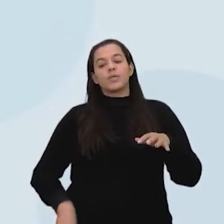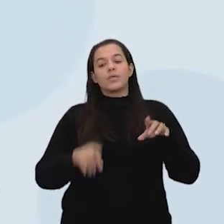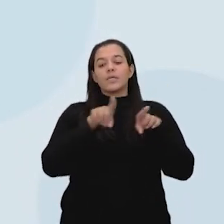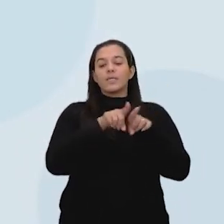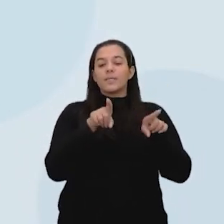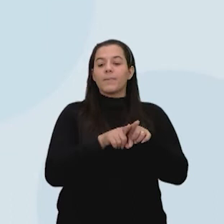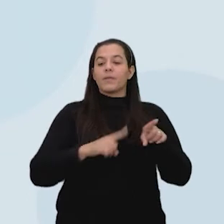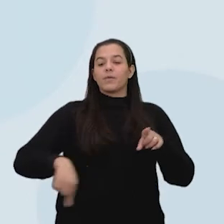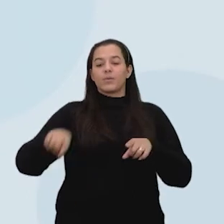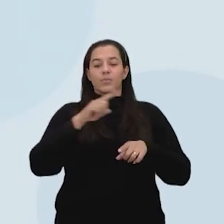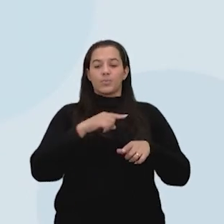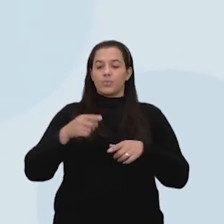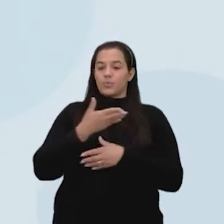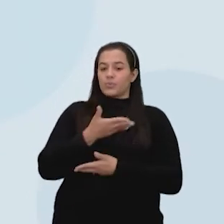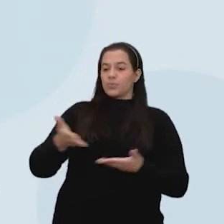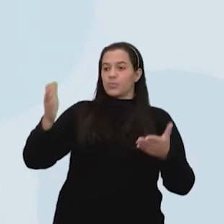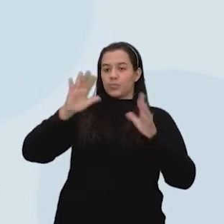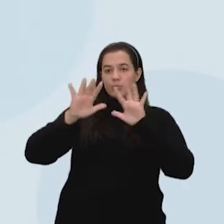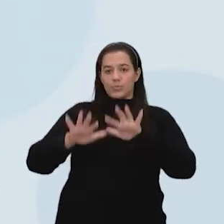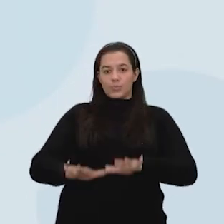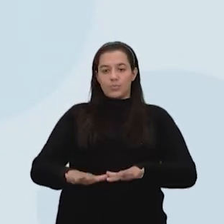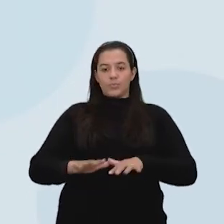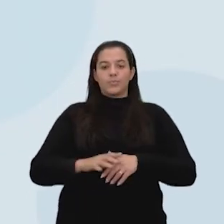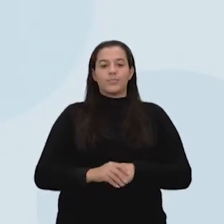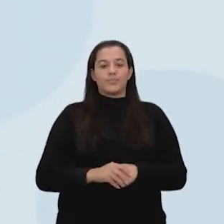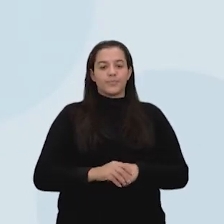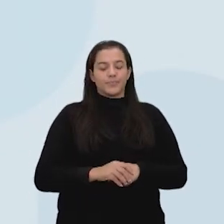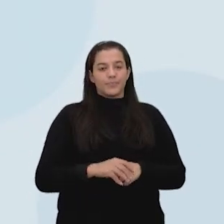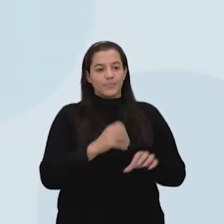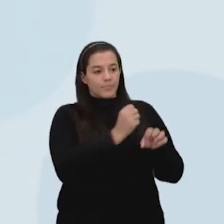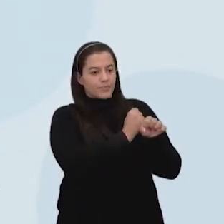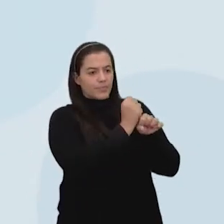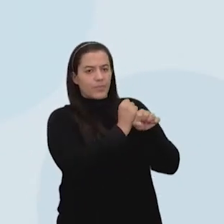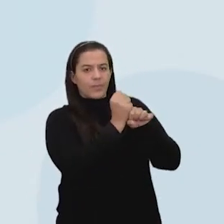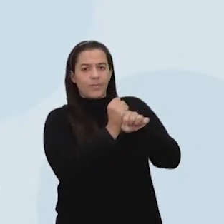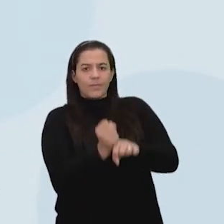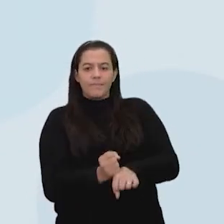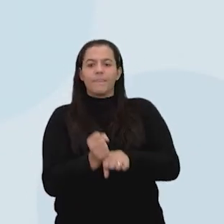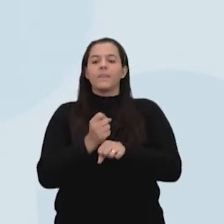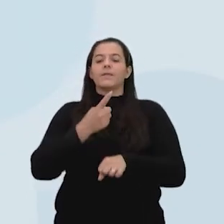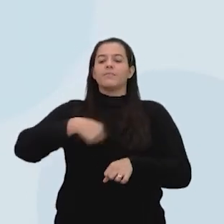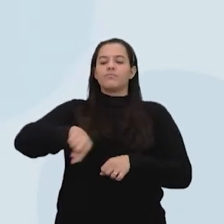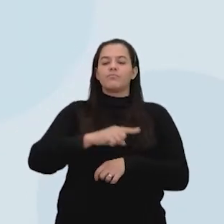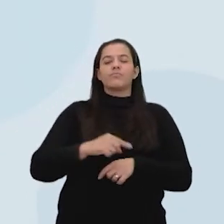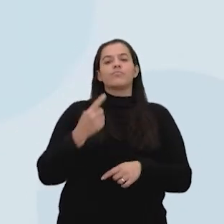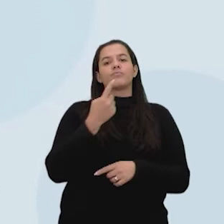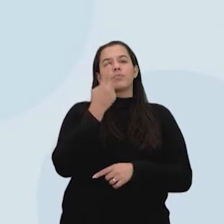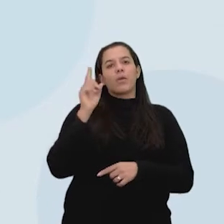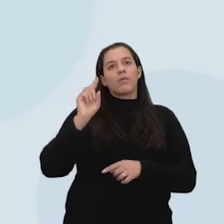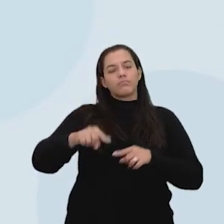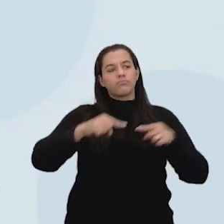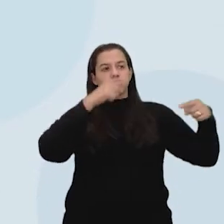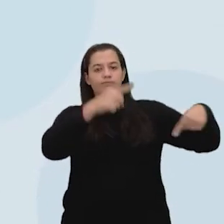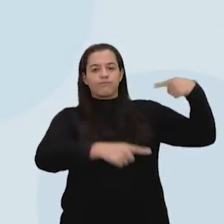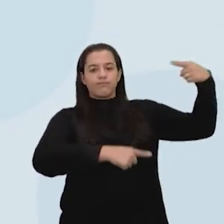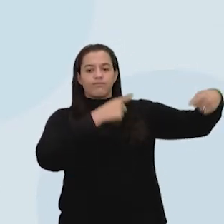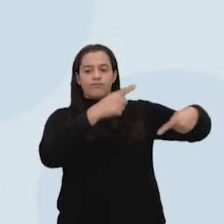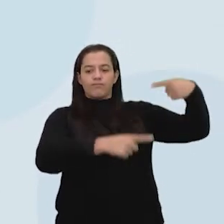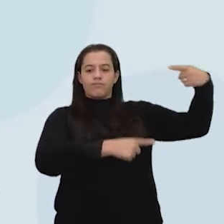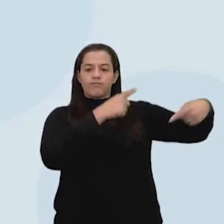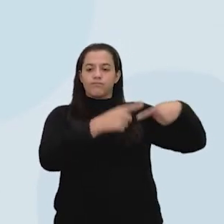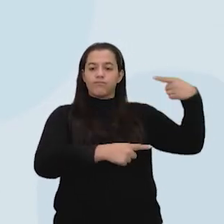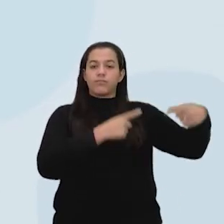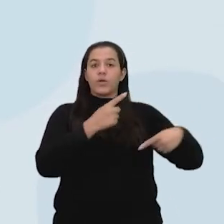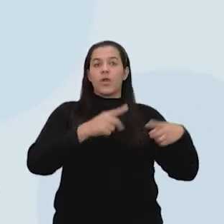também não apenas do regime de ventos. Nos últimos anos, a participação da energia eólica gerada a partir